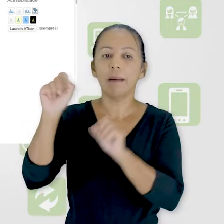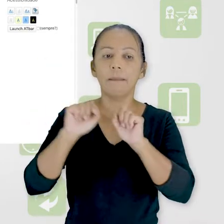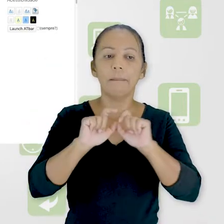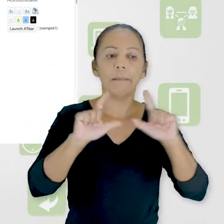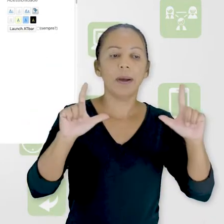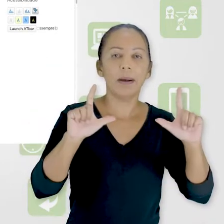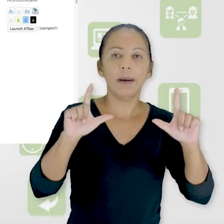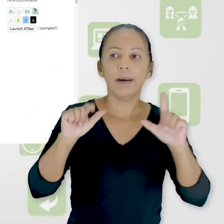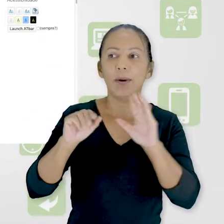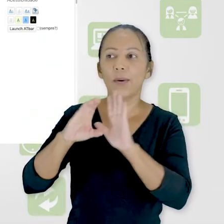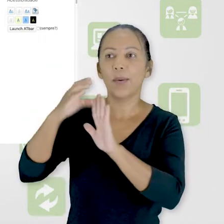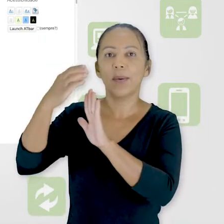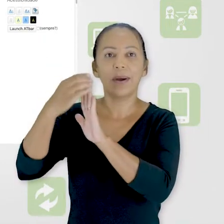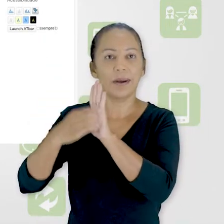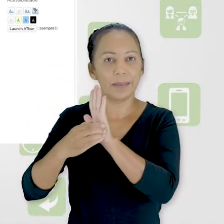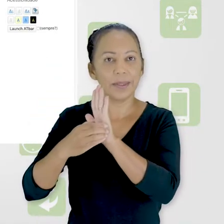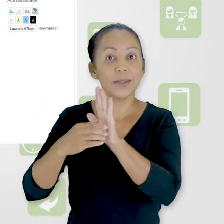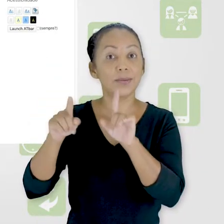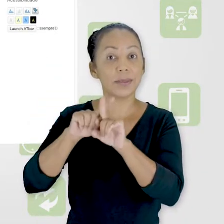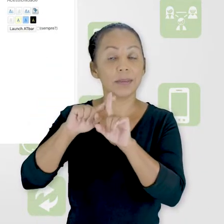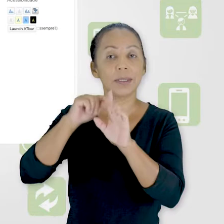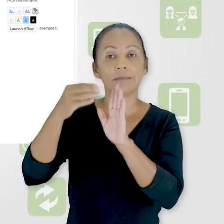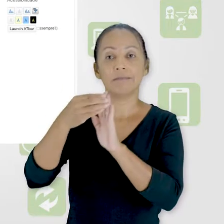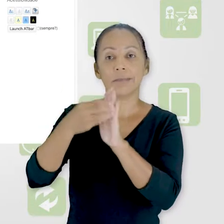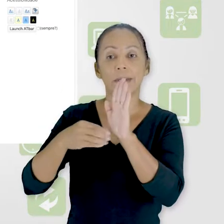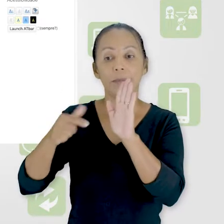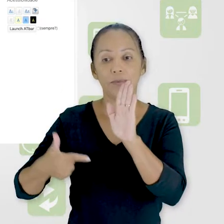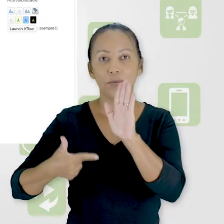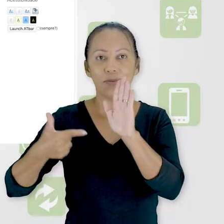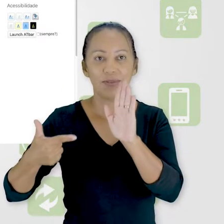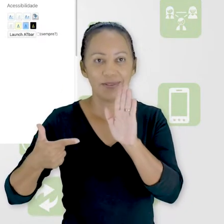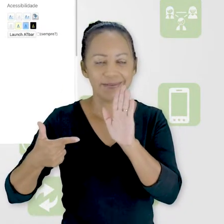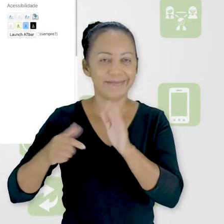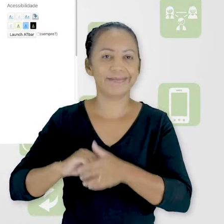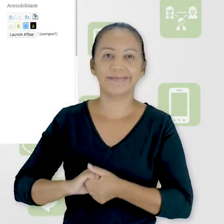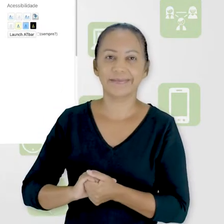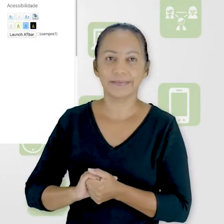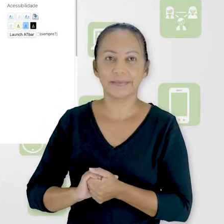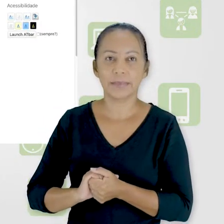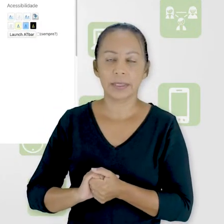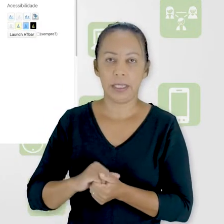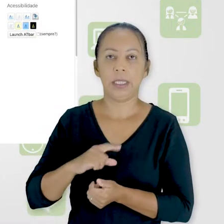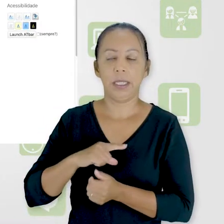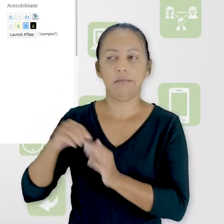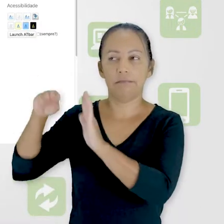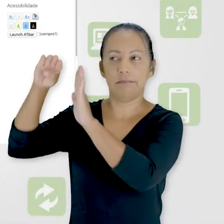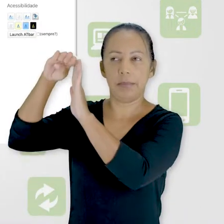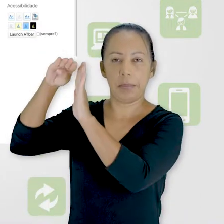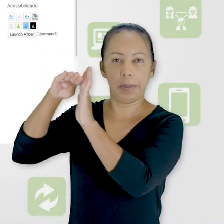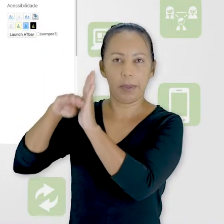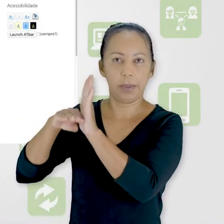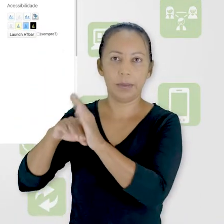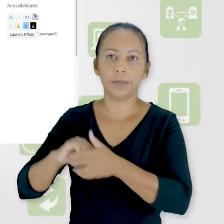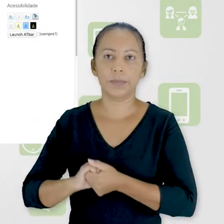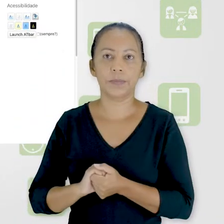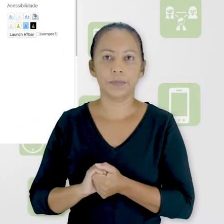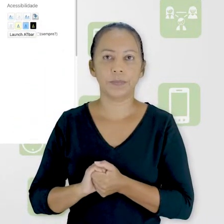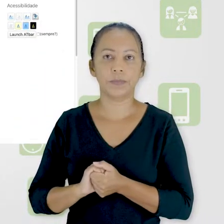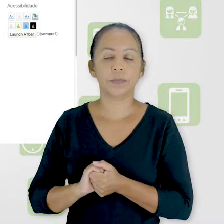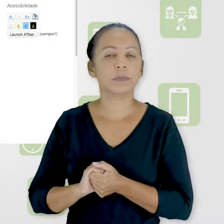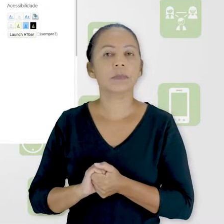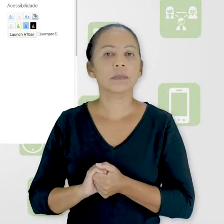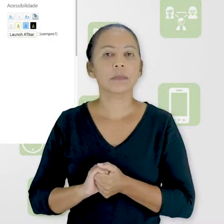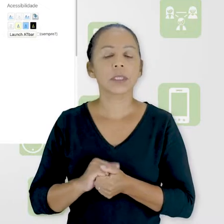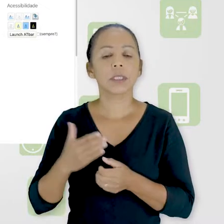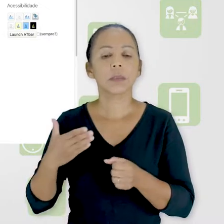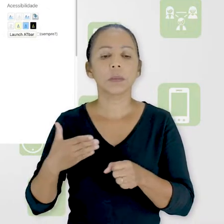nos capítulos e subcapítulos, tá certo? Então aqui tem o Sumário. Logo que você entrou